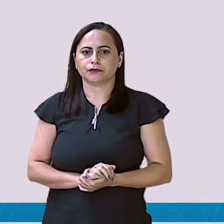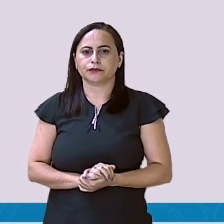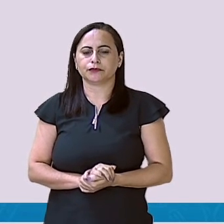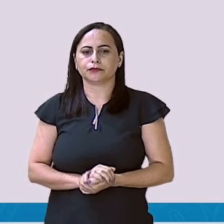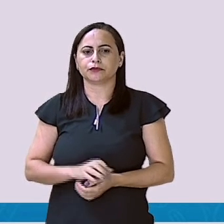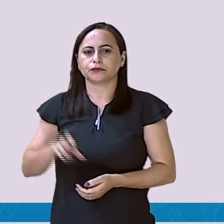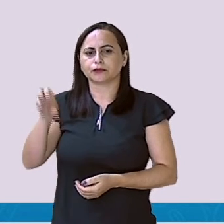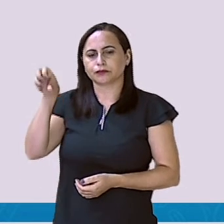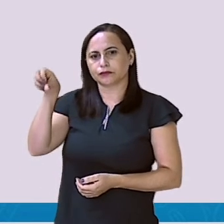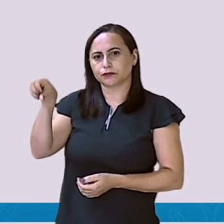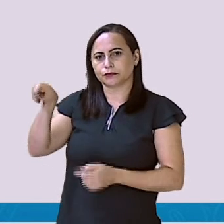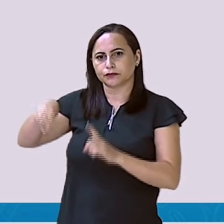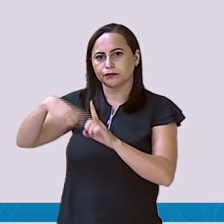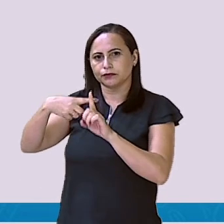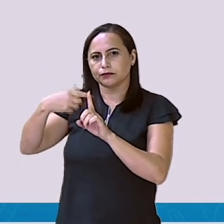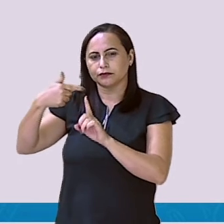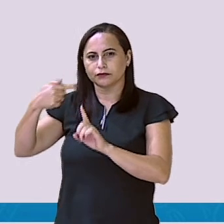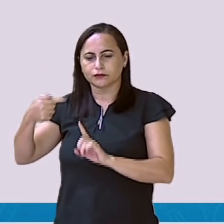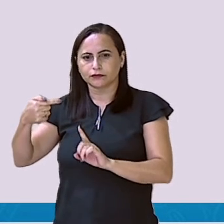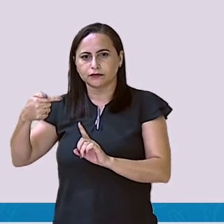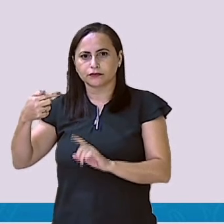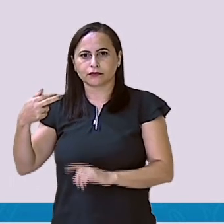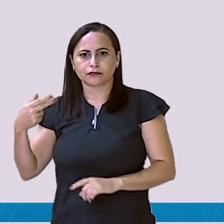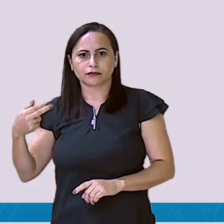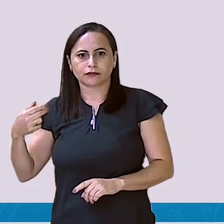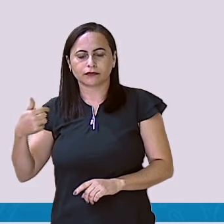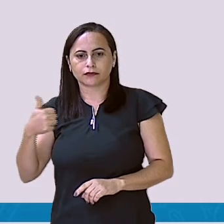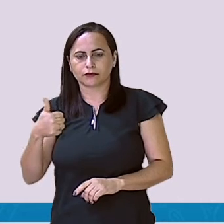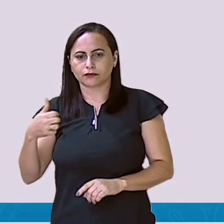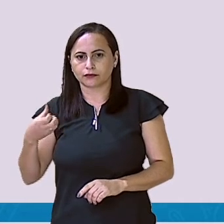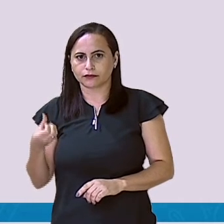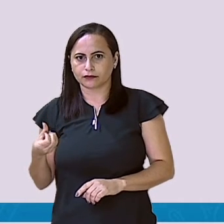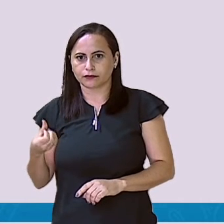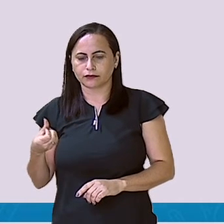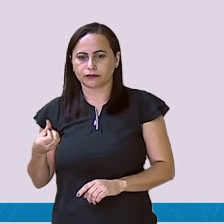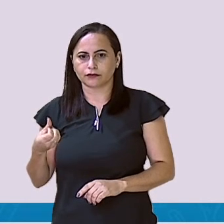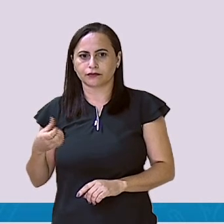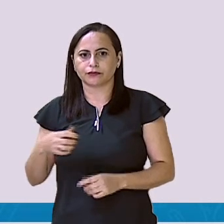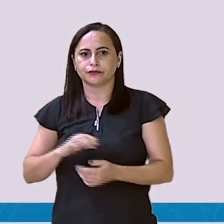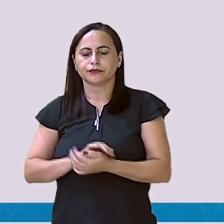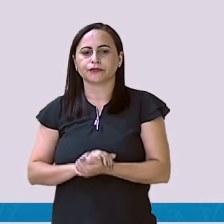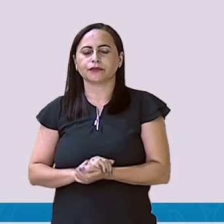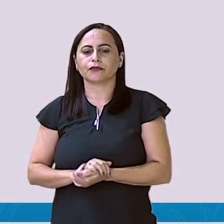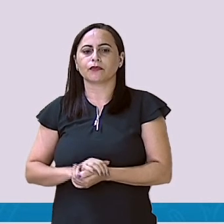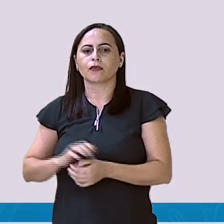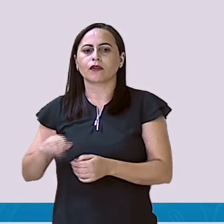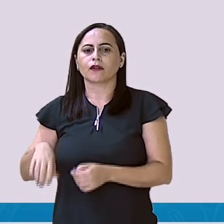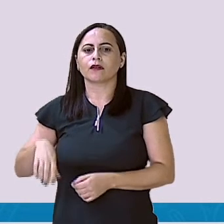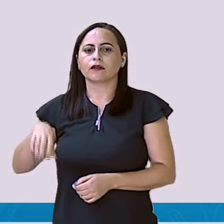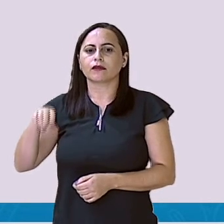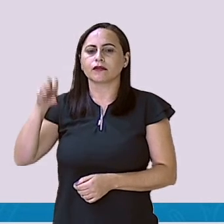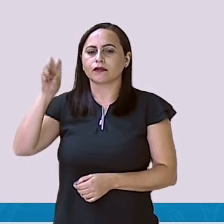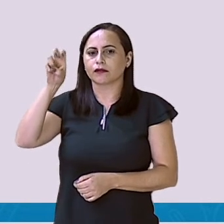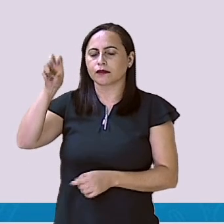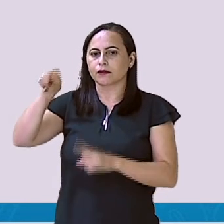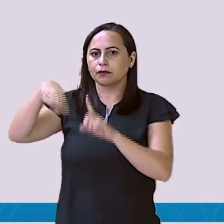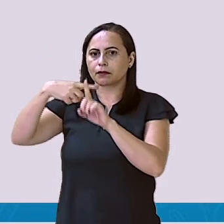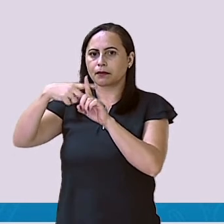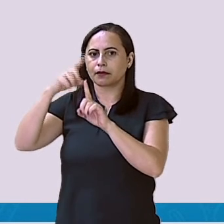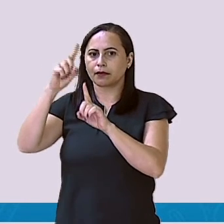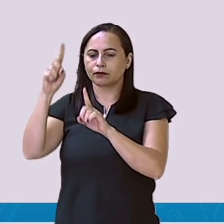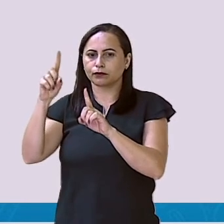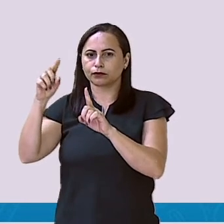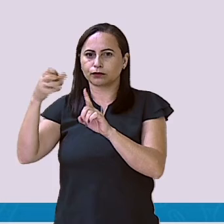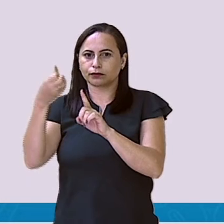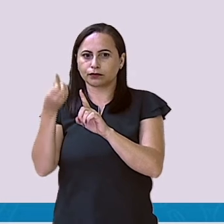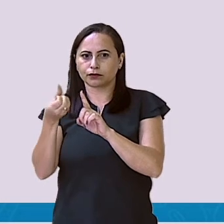9 mais 7, 16. Eu coloco o 6 e vai o 1. 5 mais 1,